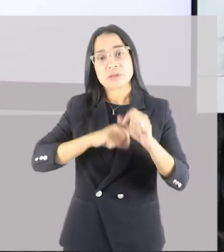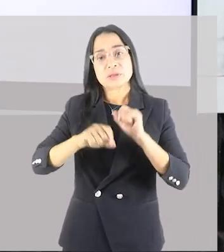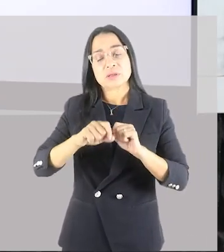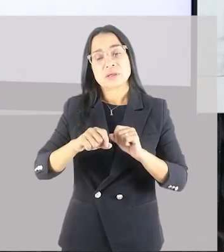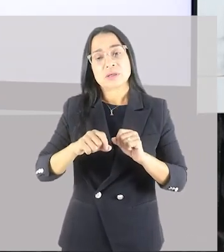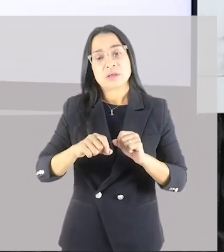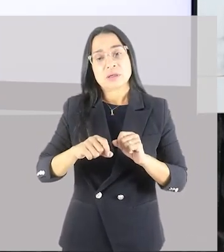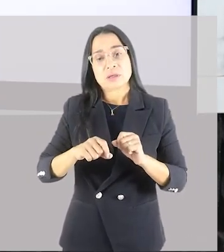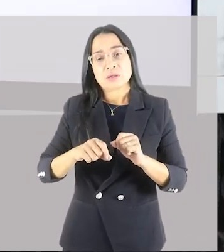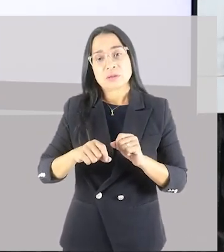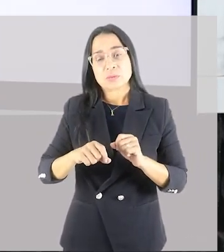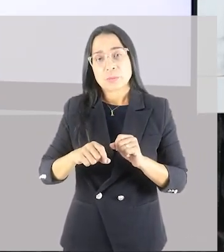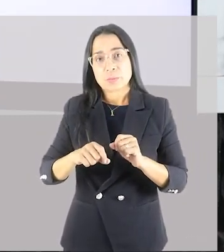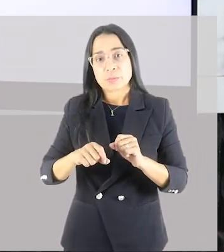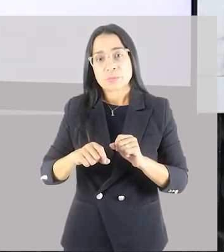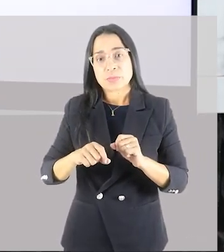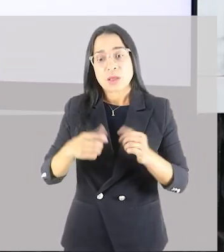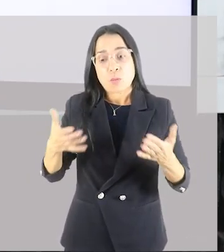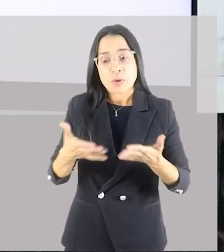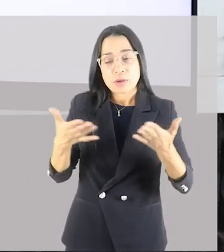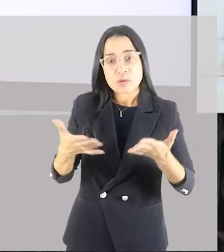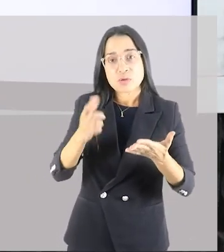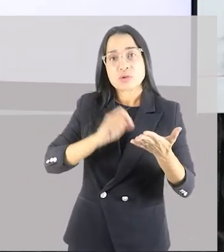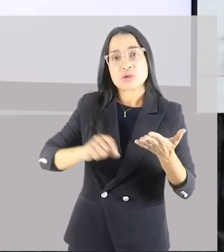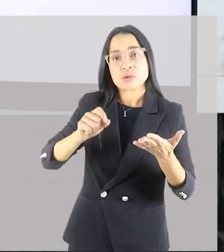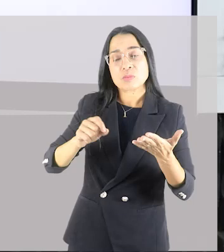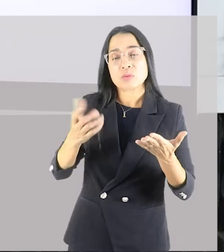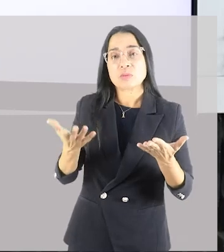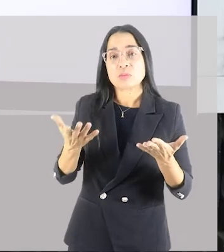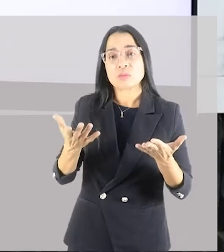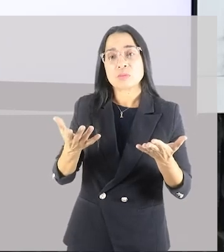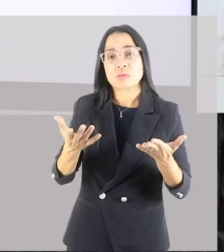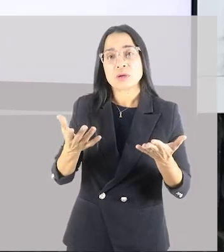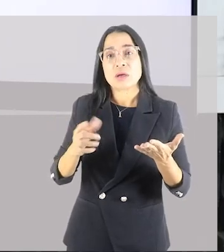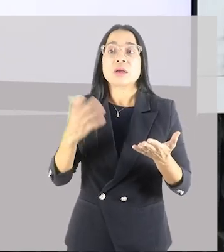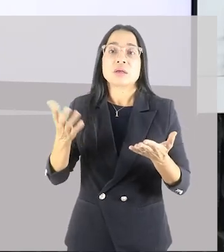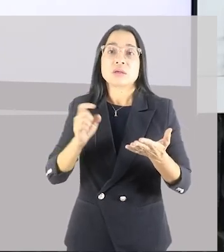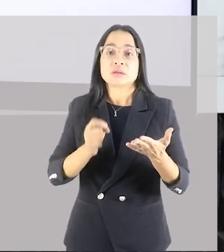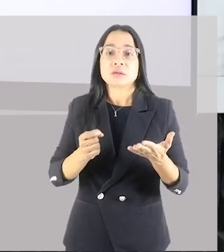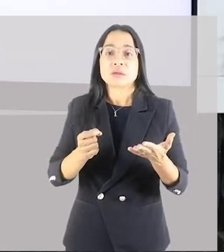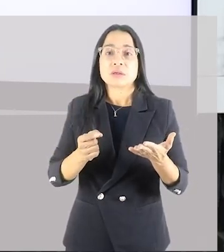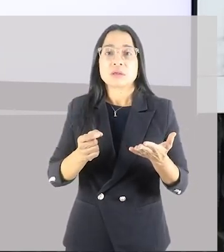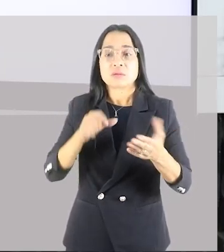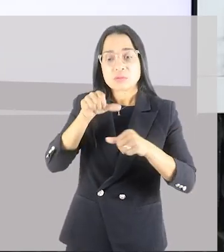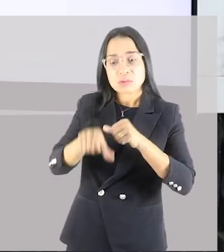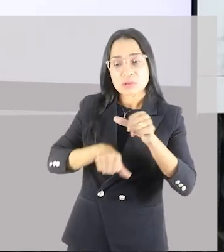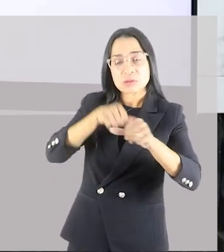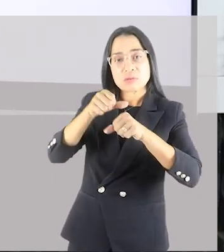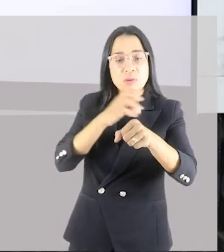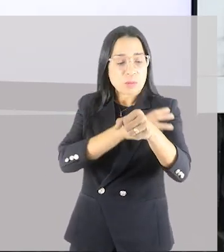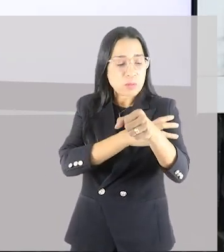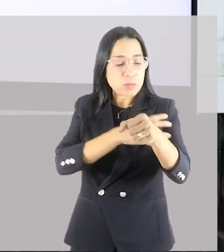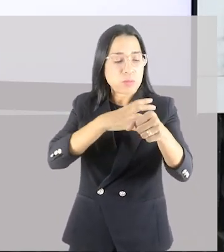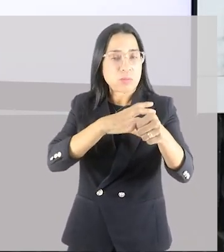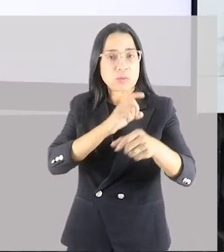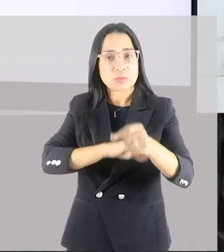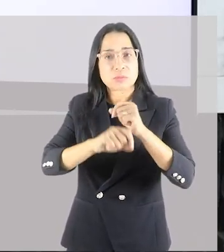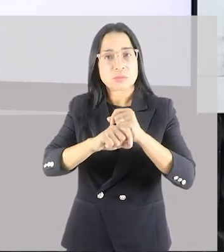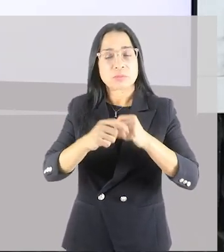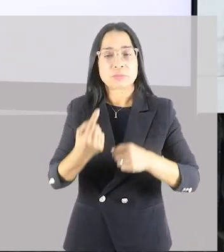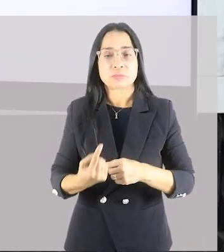maior para aquele músculo. Aí é nessa hora que esse músculo vai ficar mais forte, ele vai ficar maior. Ele vai hipertrofiar.